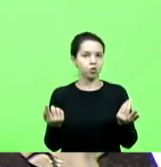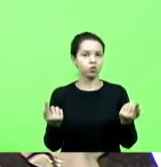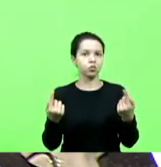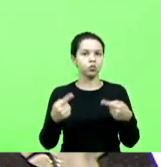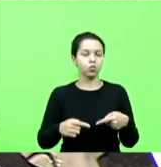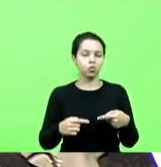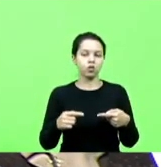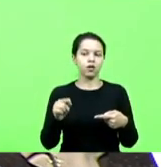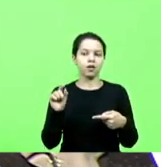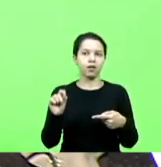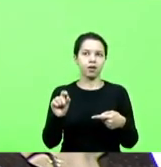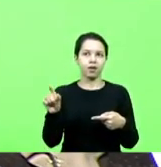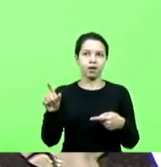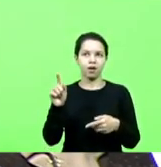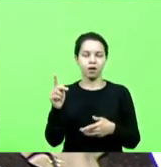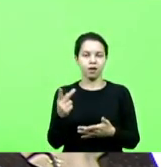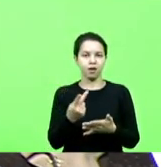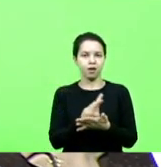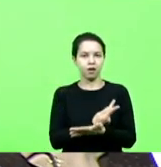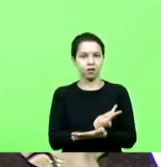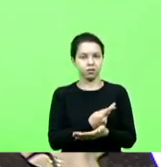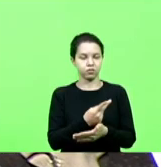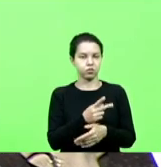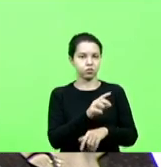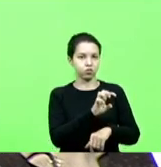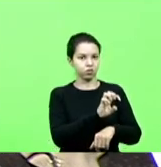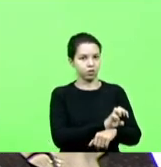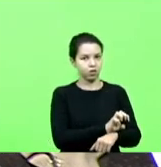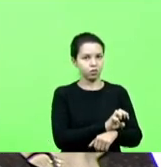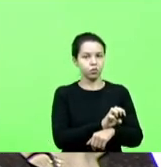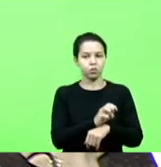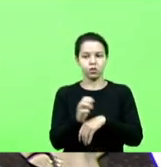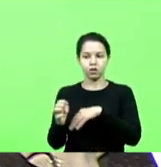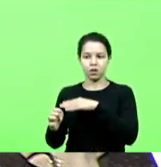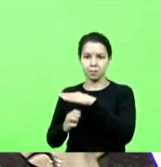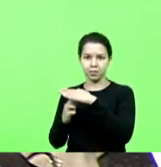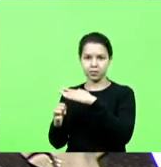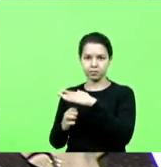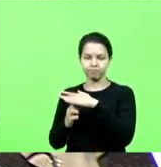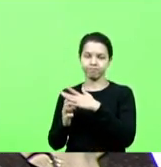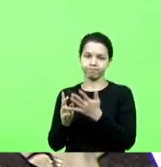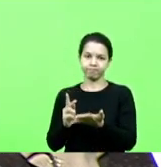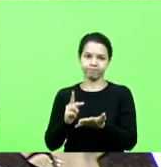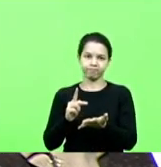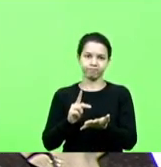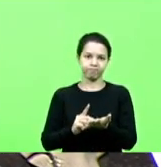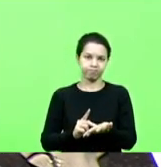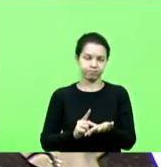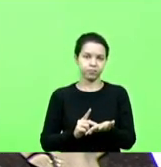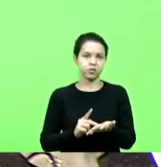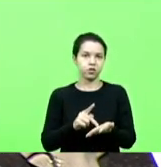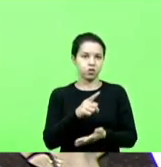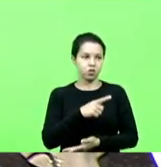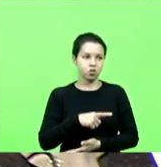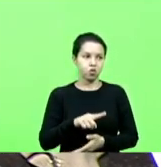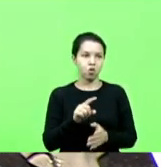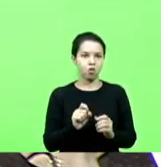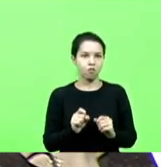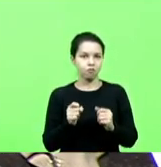errado entre o Estado e a empresa. E logicamente nós tentamos aqui